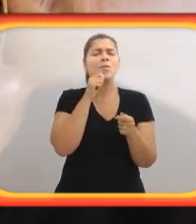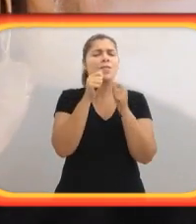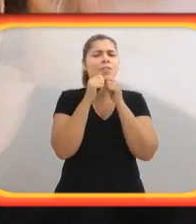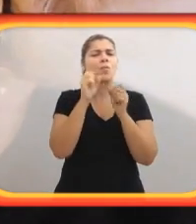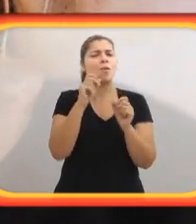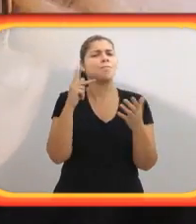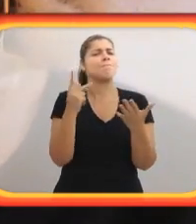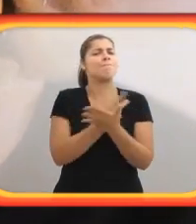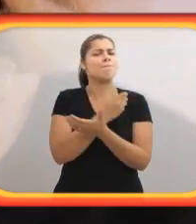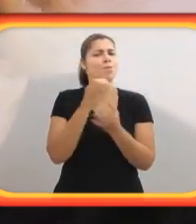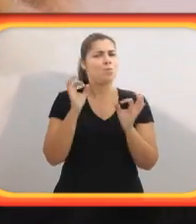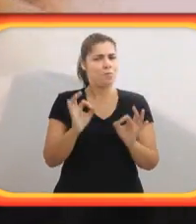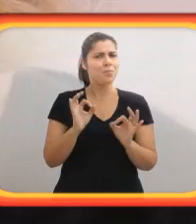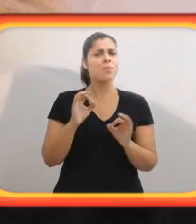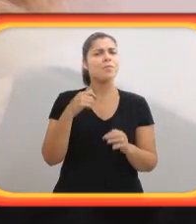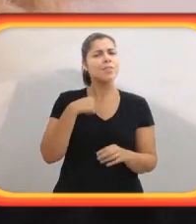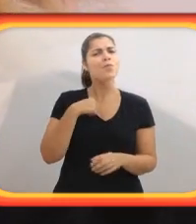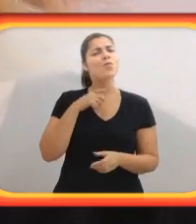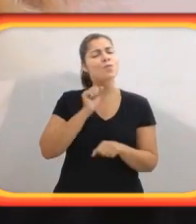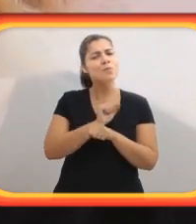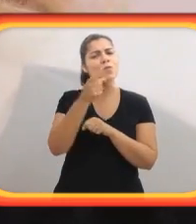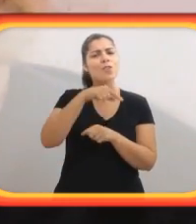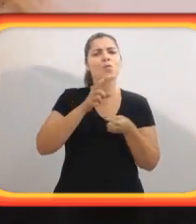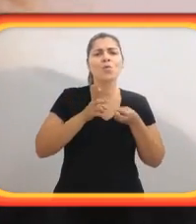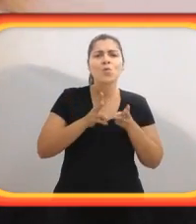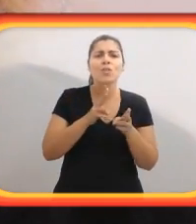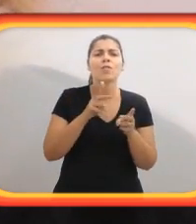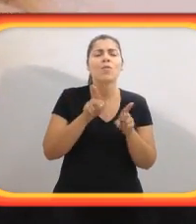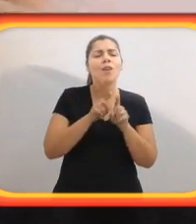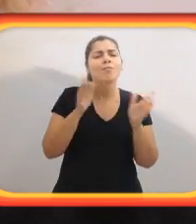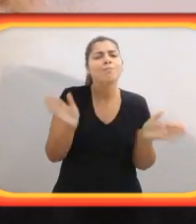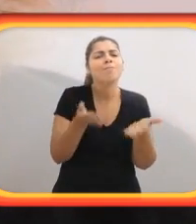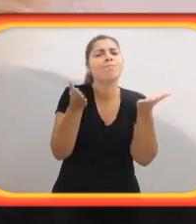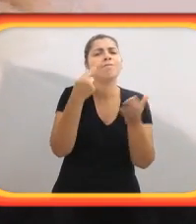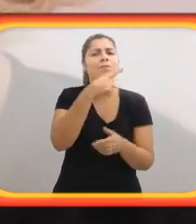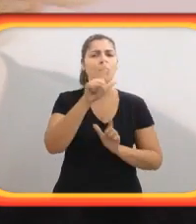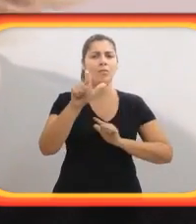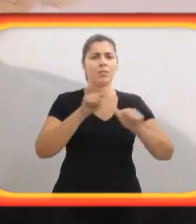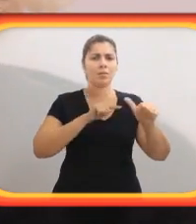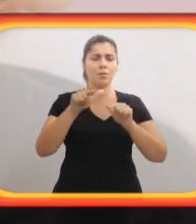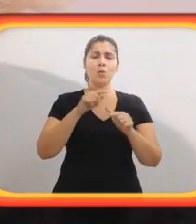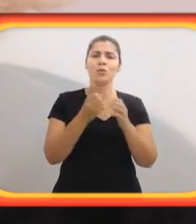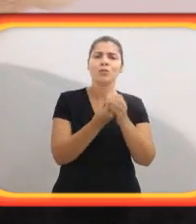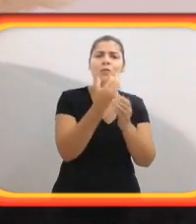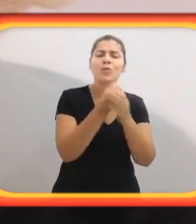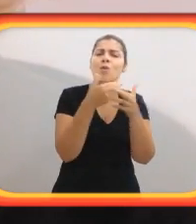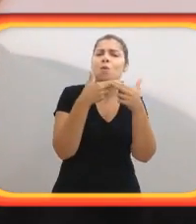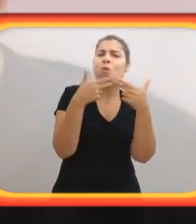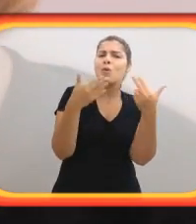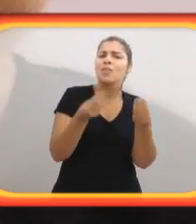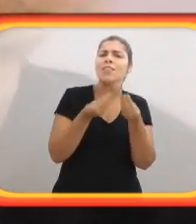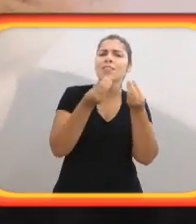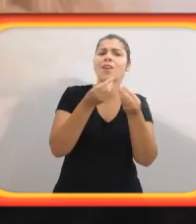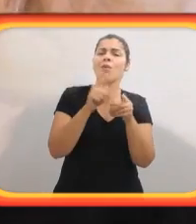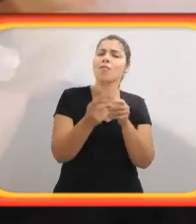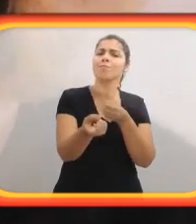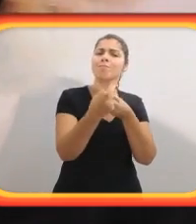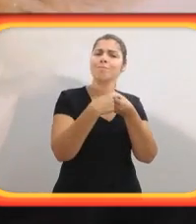entrevista, uma entrevista bem feita. E eu espero que eles continuem prestigiando o seu trabalho,